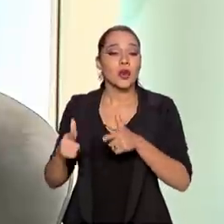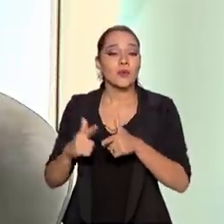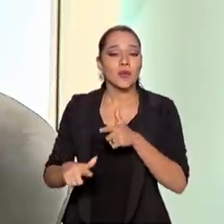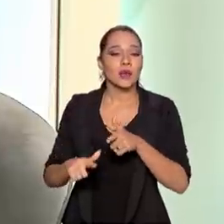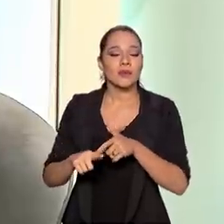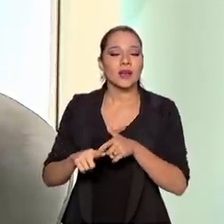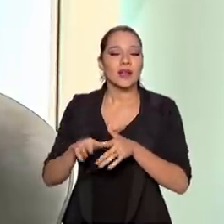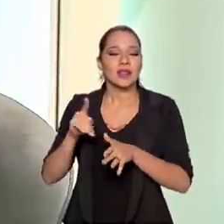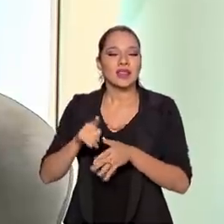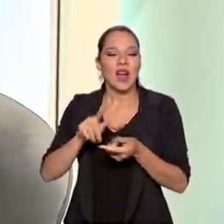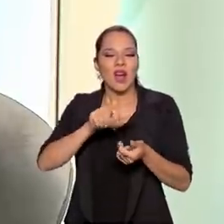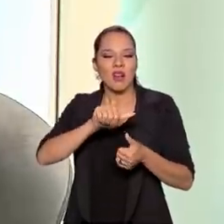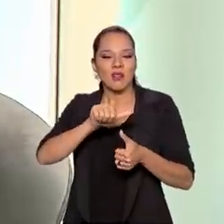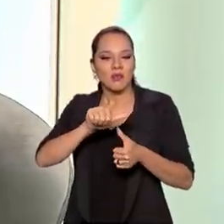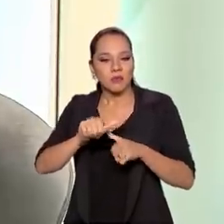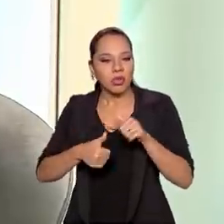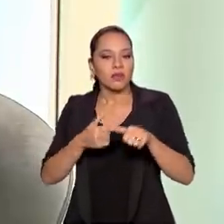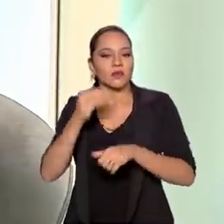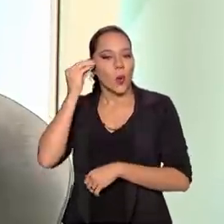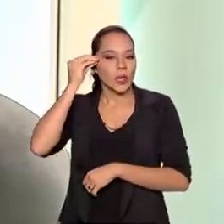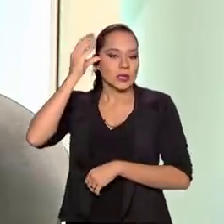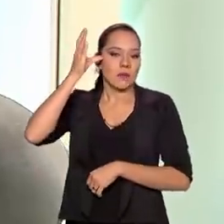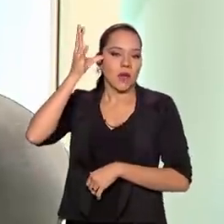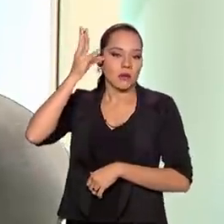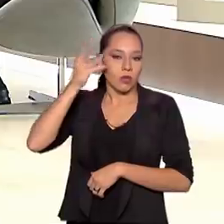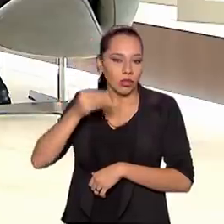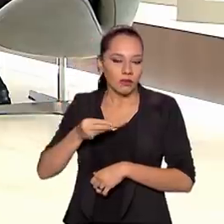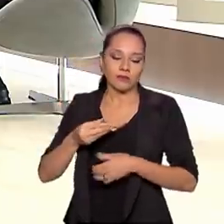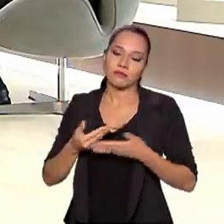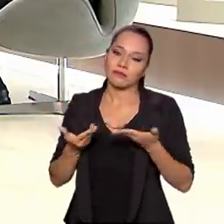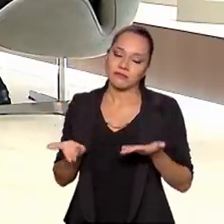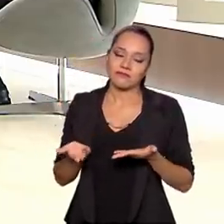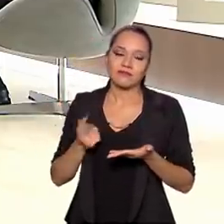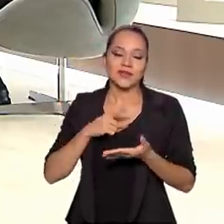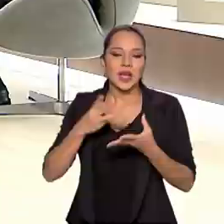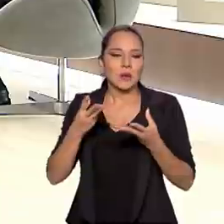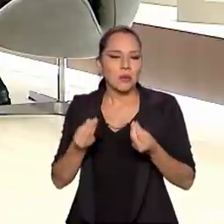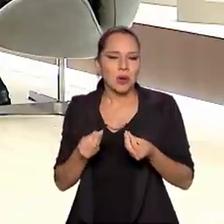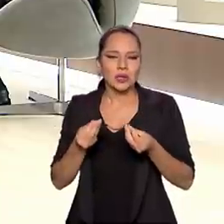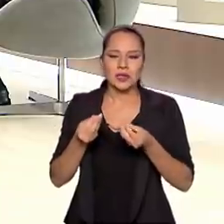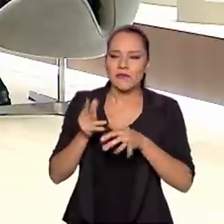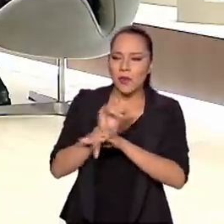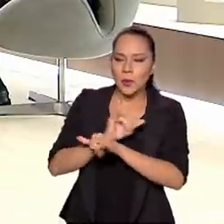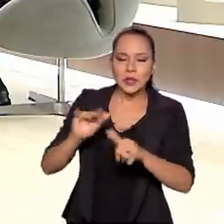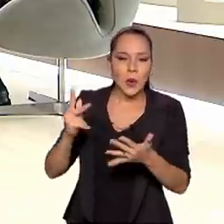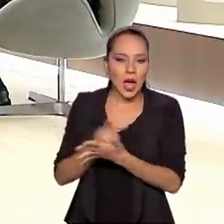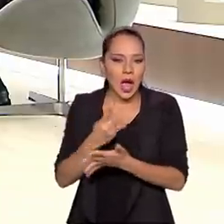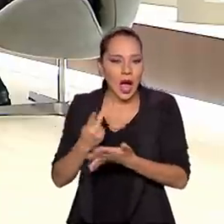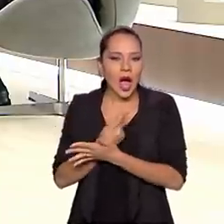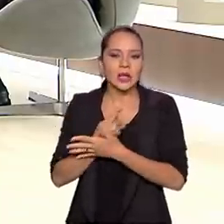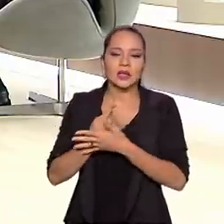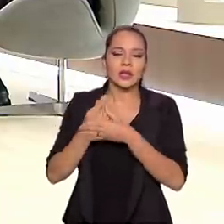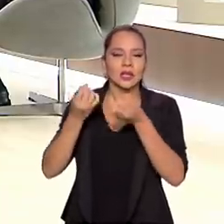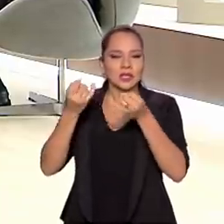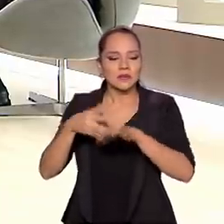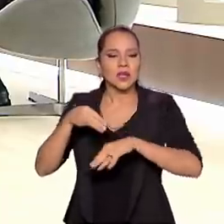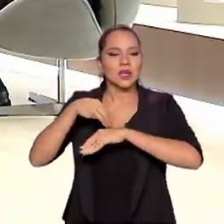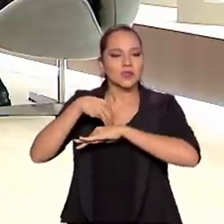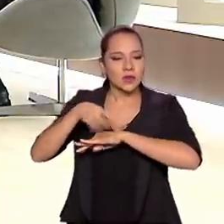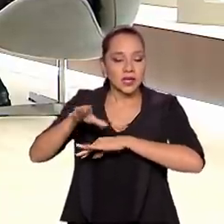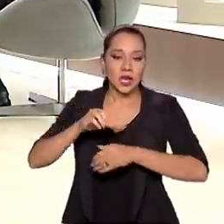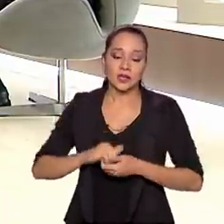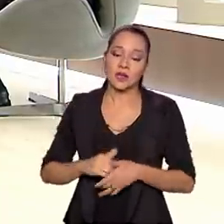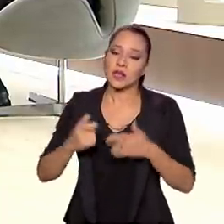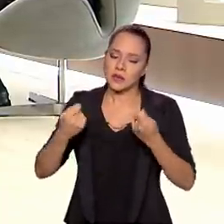da deformação do conhecimento. Há muita deformação de narrativa, de mensagens.